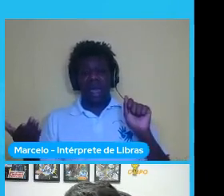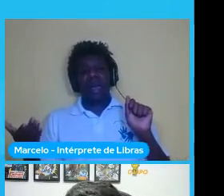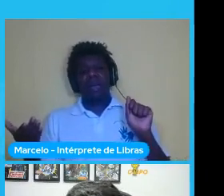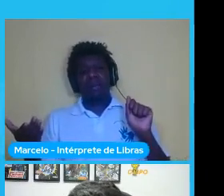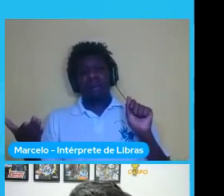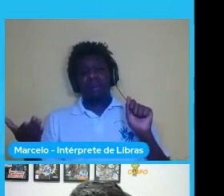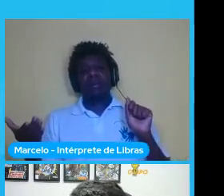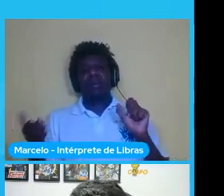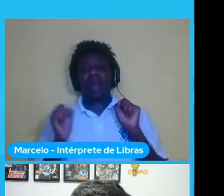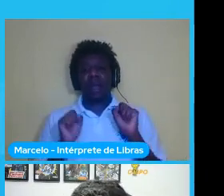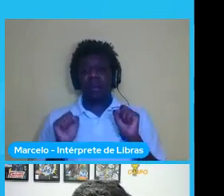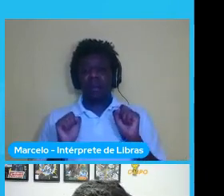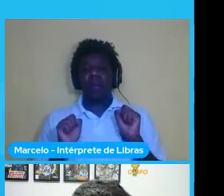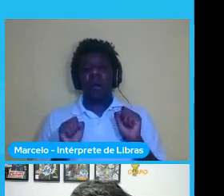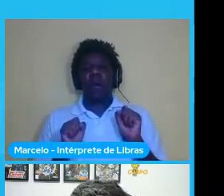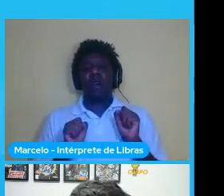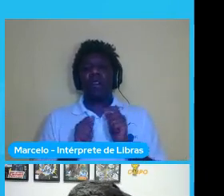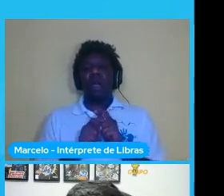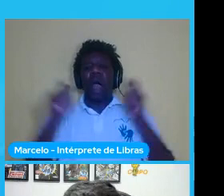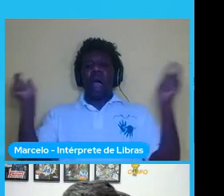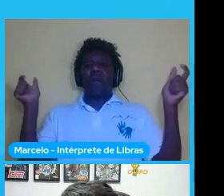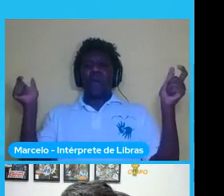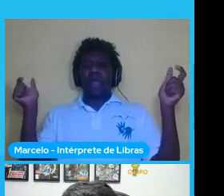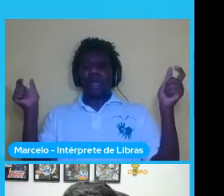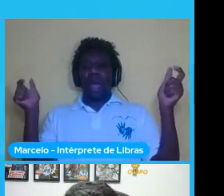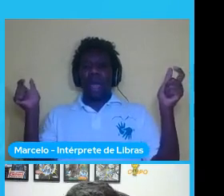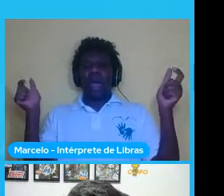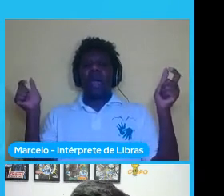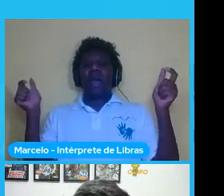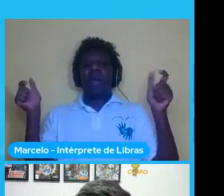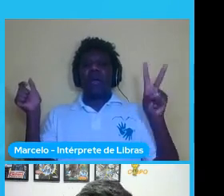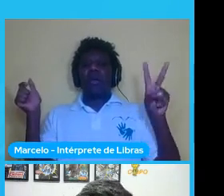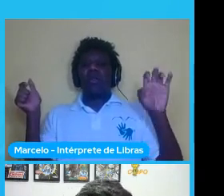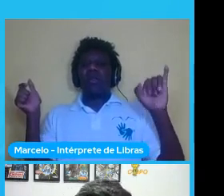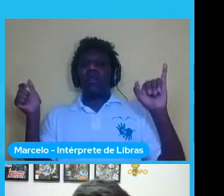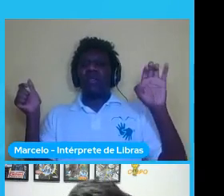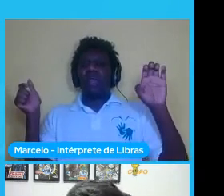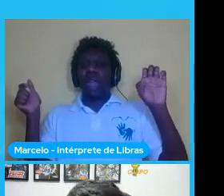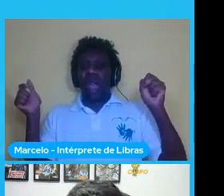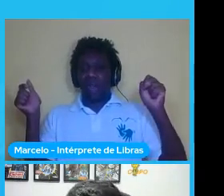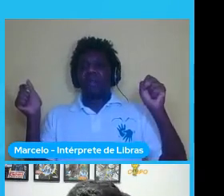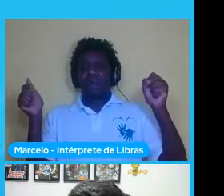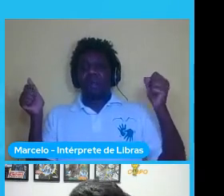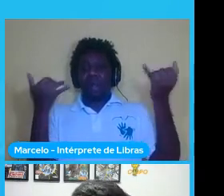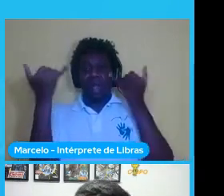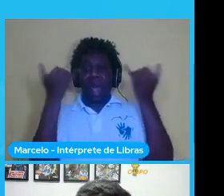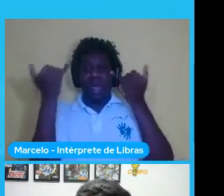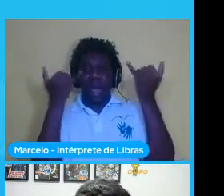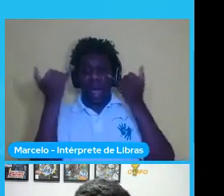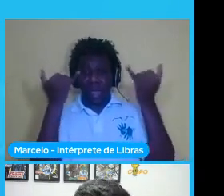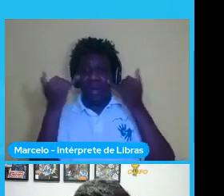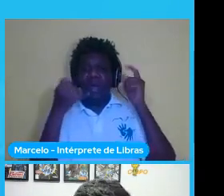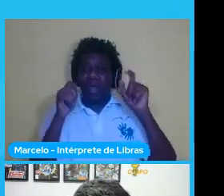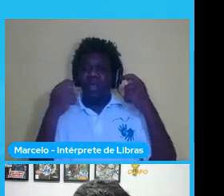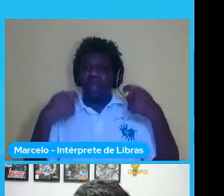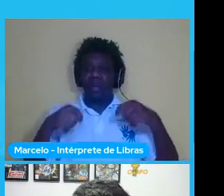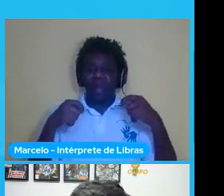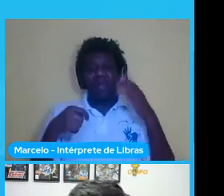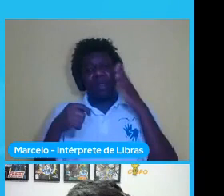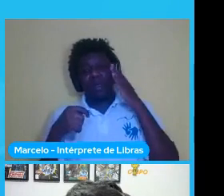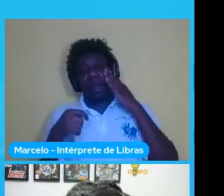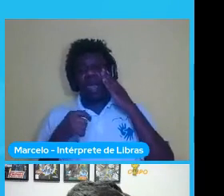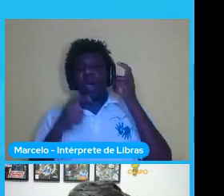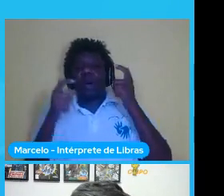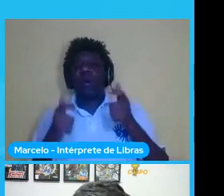aumentar esses vieses dos dados então a gente sempre pode ter esse problema e estar consciente disso e saber onde atacar onde está atacando sempre